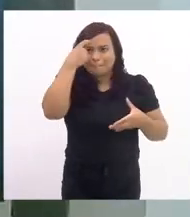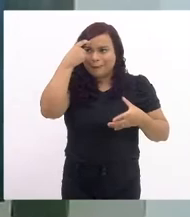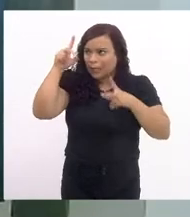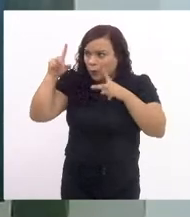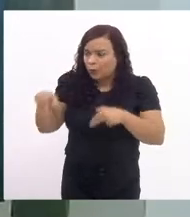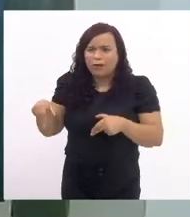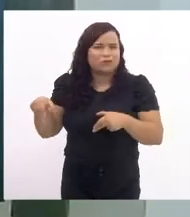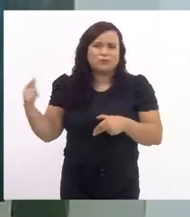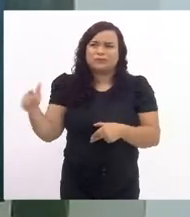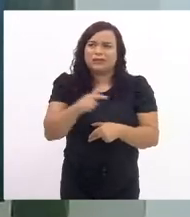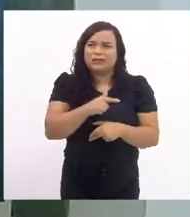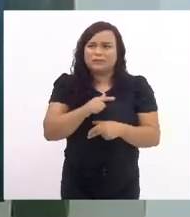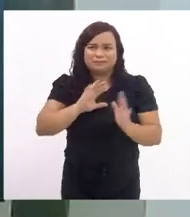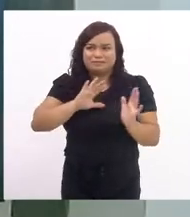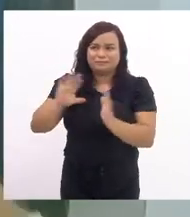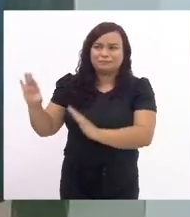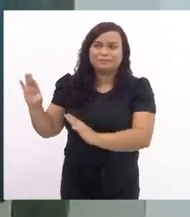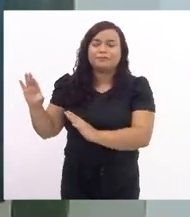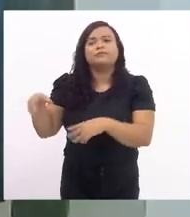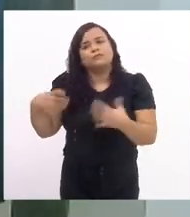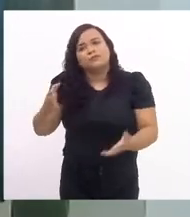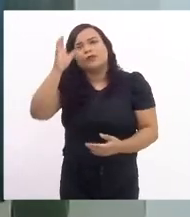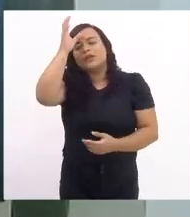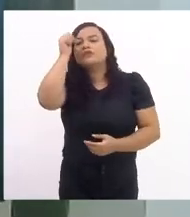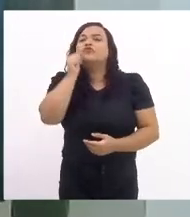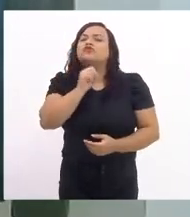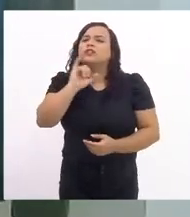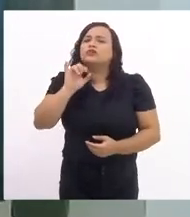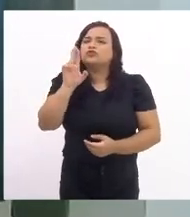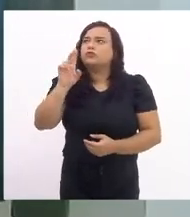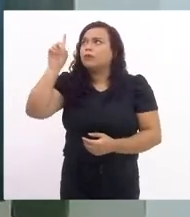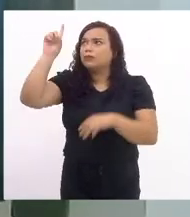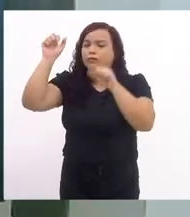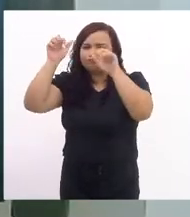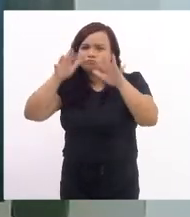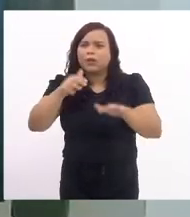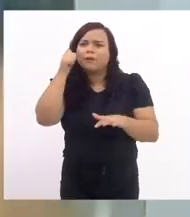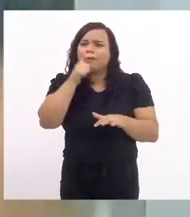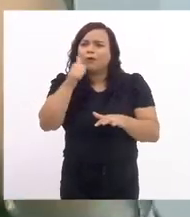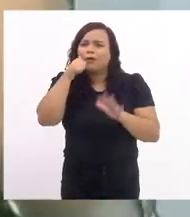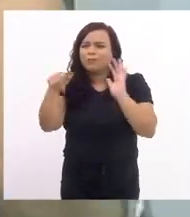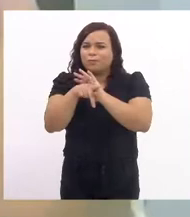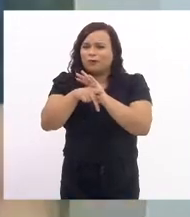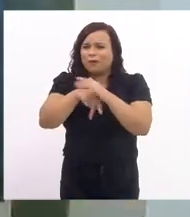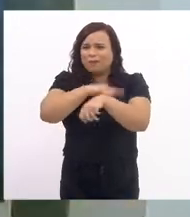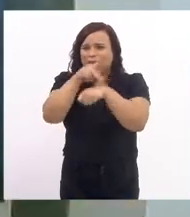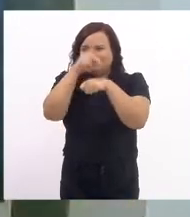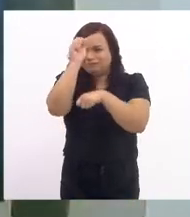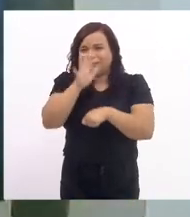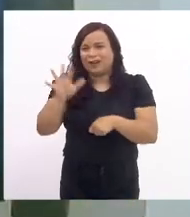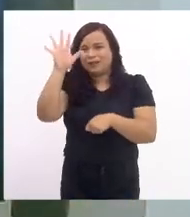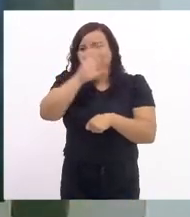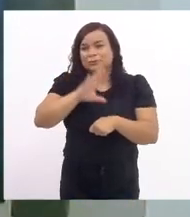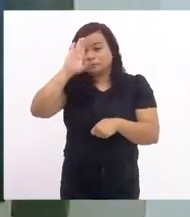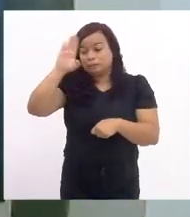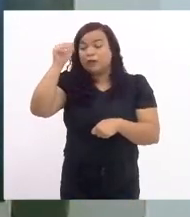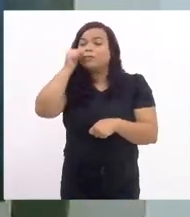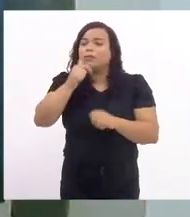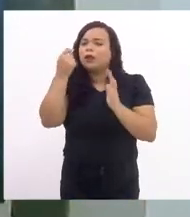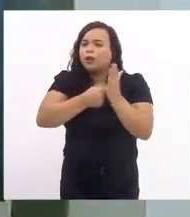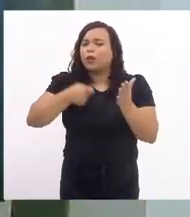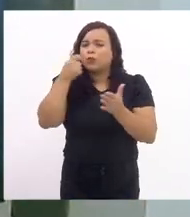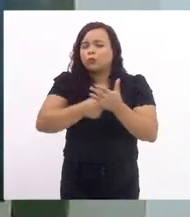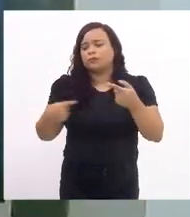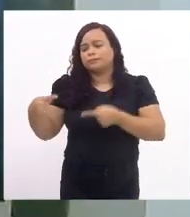país. Então, Tia Ju, que Deus continue abençoando as mulheres deste país e, em especial, as que lutam por uma política